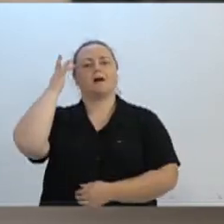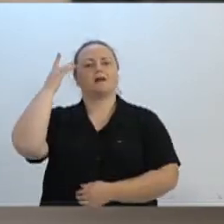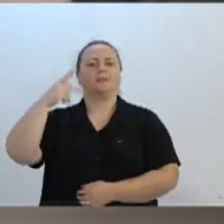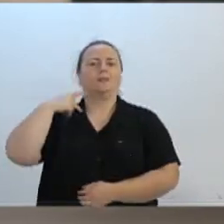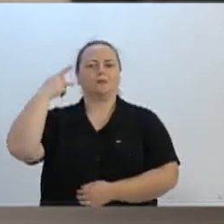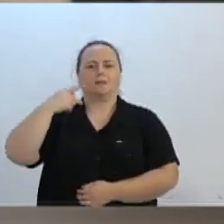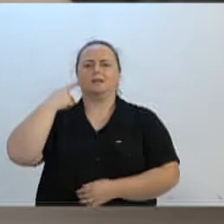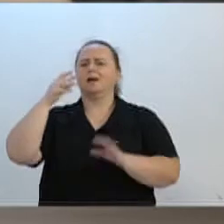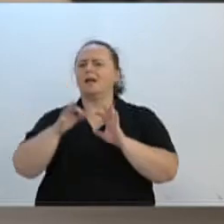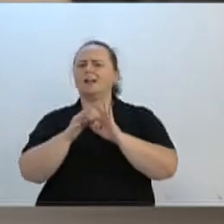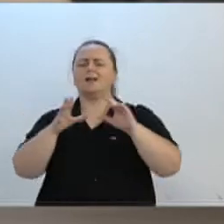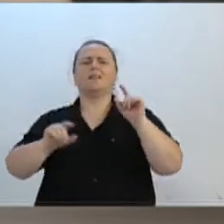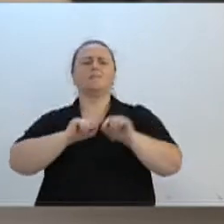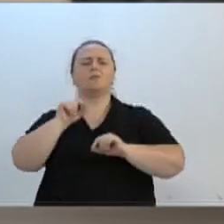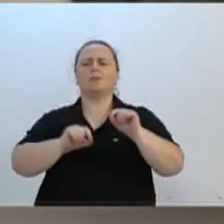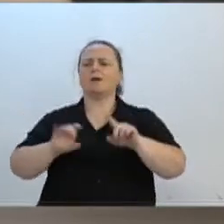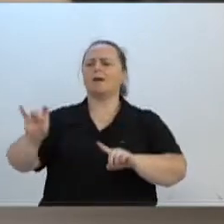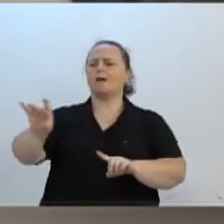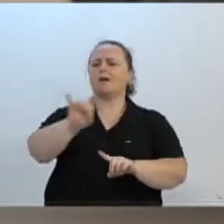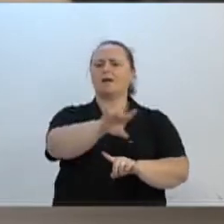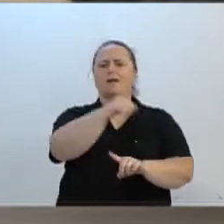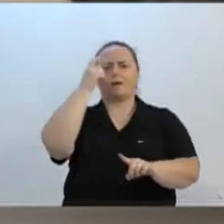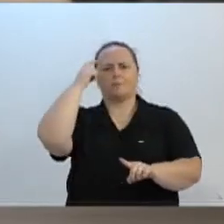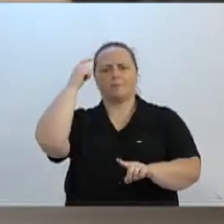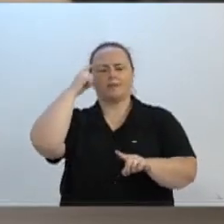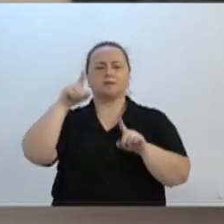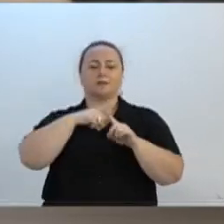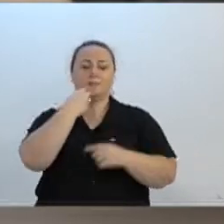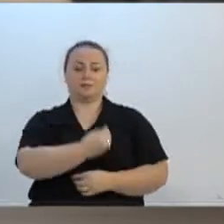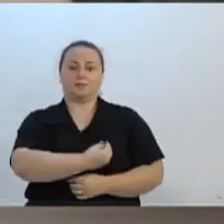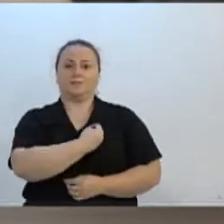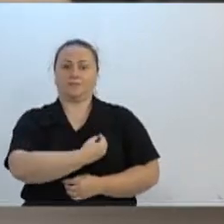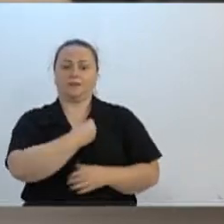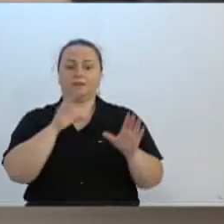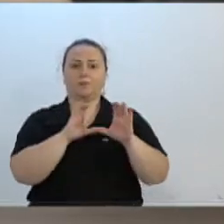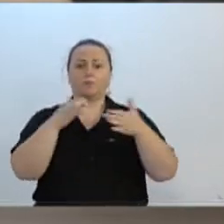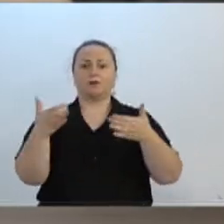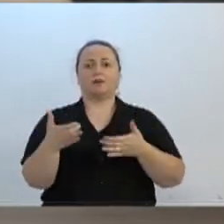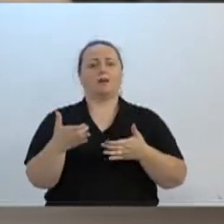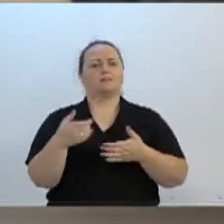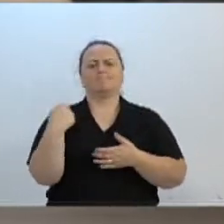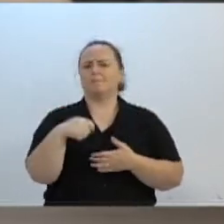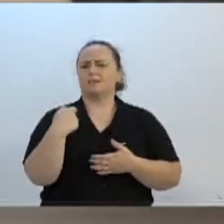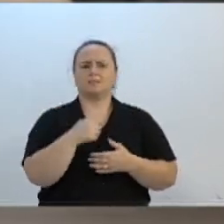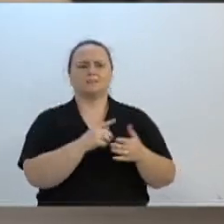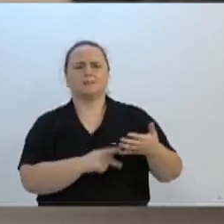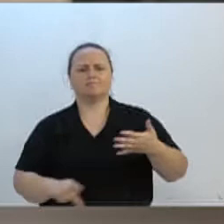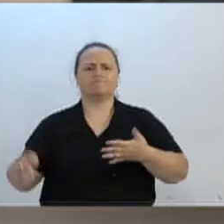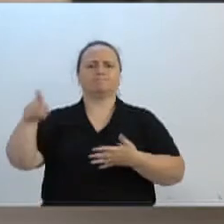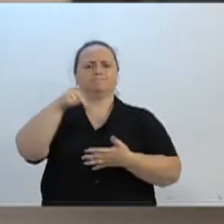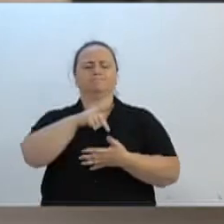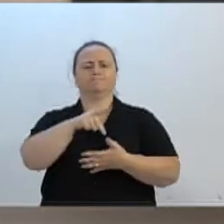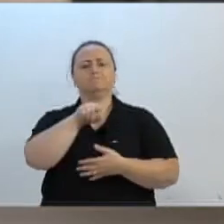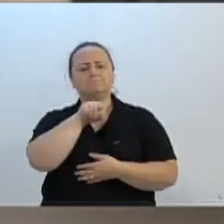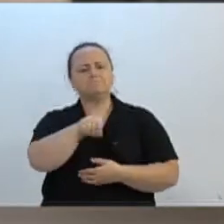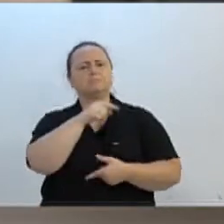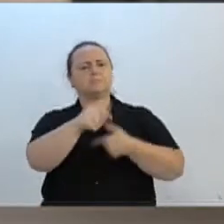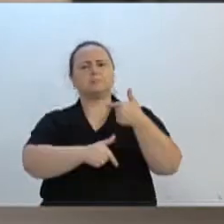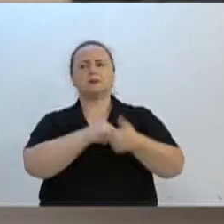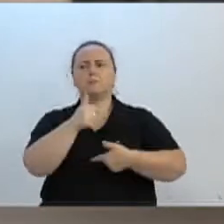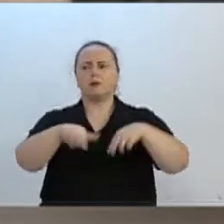independentemente do que cada um pensa, e colocar a vida e os problemas da comunidade e das pessoas no primeiro lugar. E você fez isso trabalhando com muito respeito, com